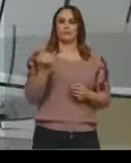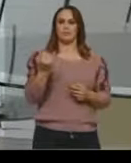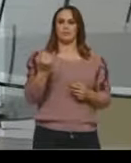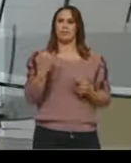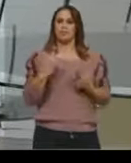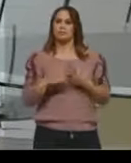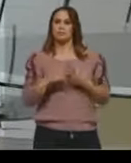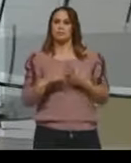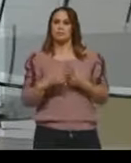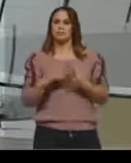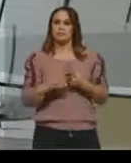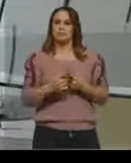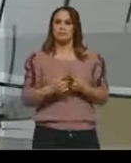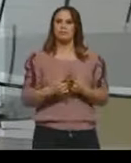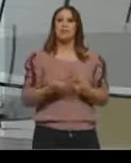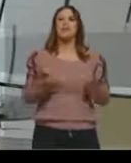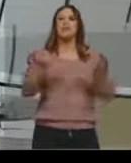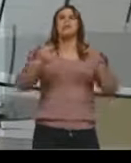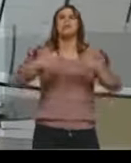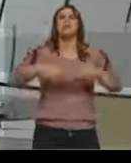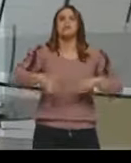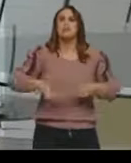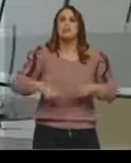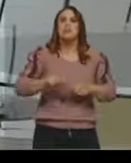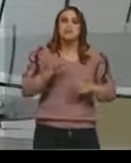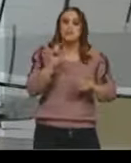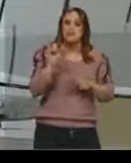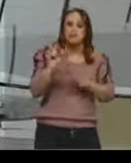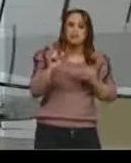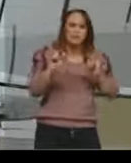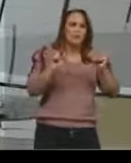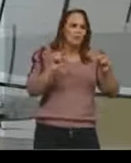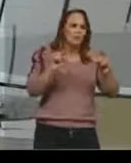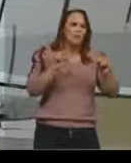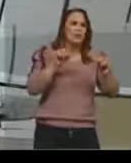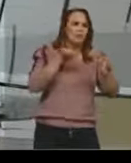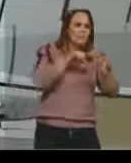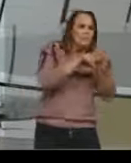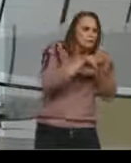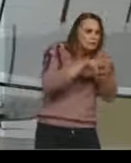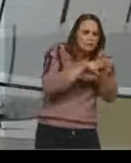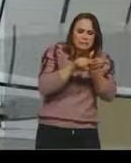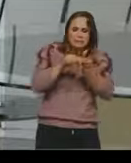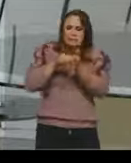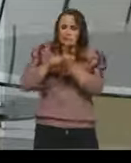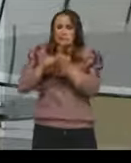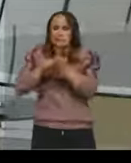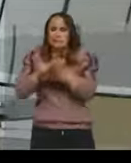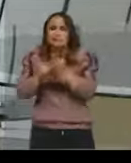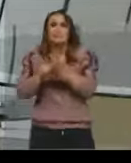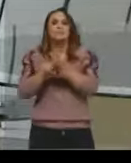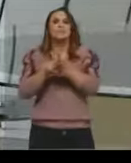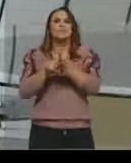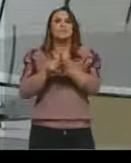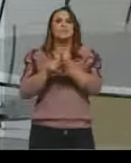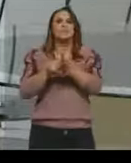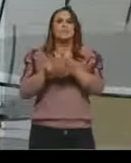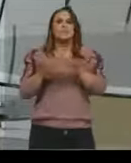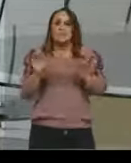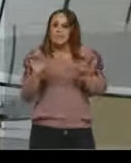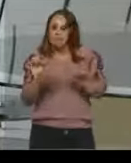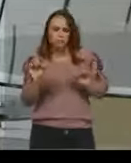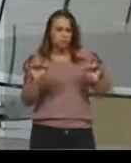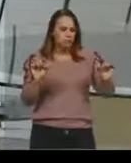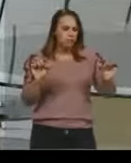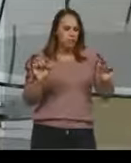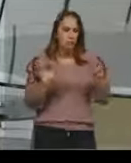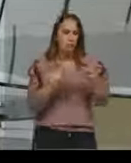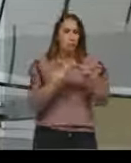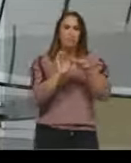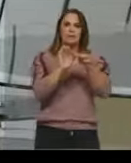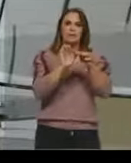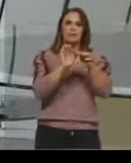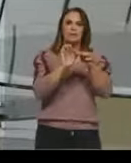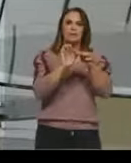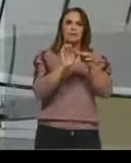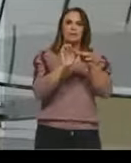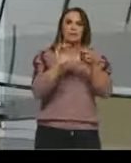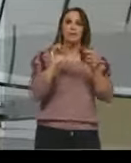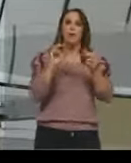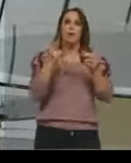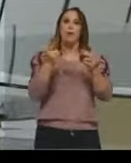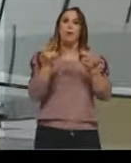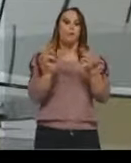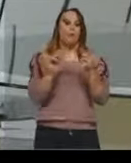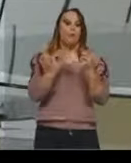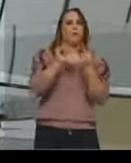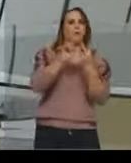Porque eu posso fazer vários estudos, eu posso fazer então a ligação, pegar aquele fragmento que eu quero e colocar em outro ser, várias